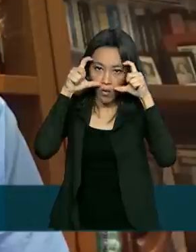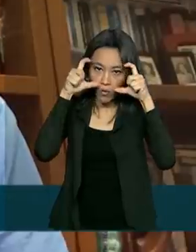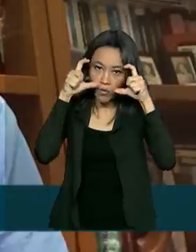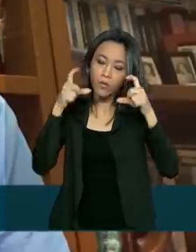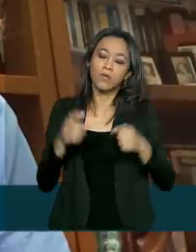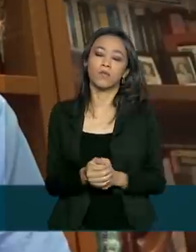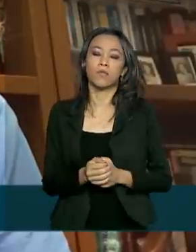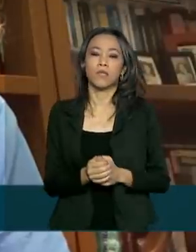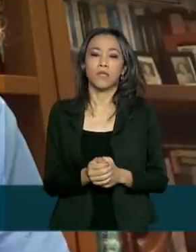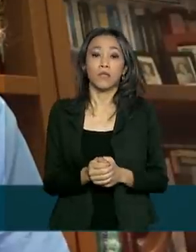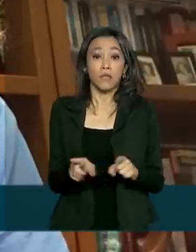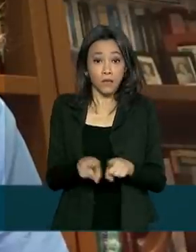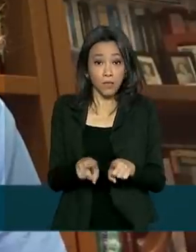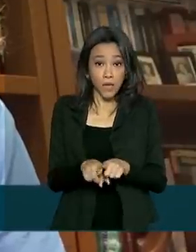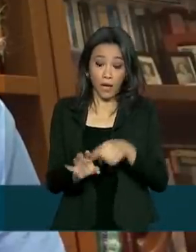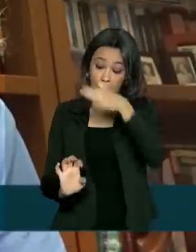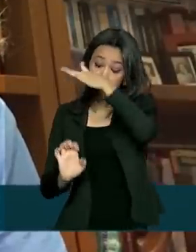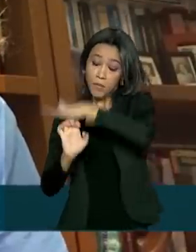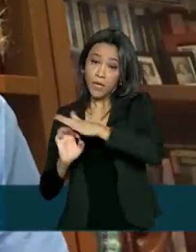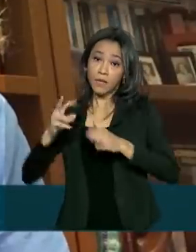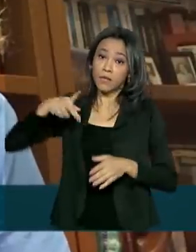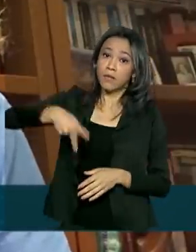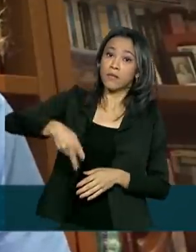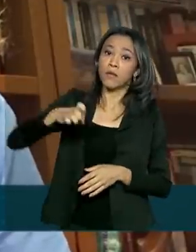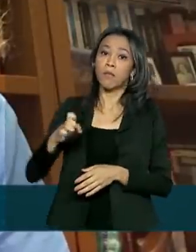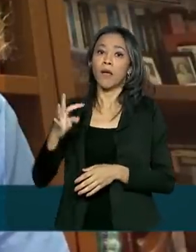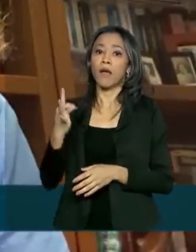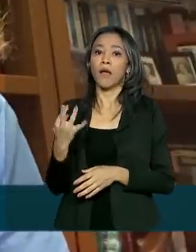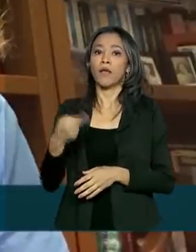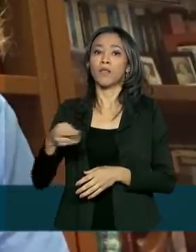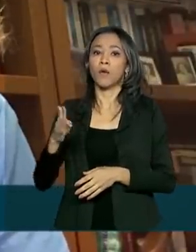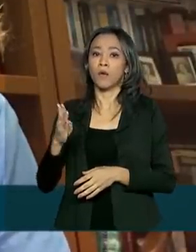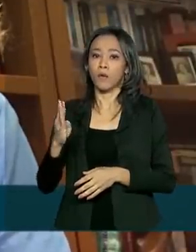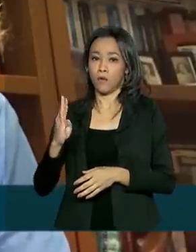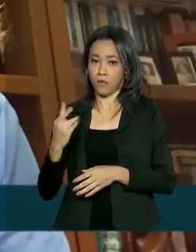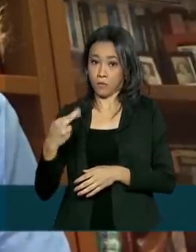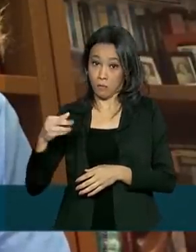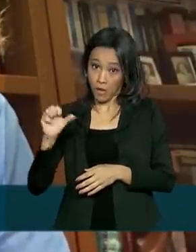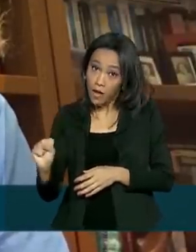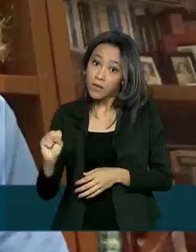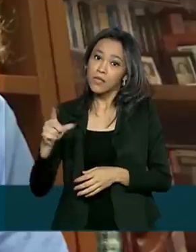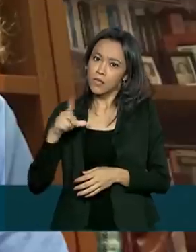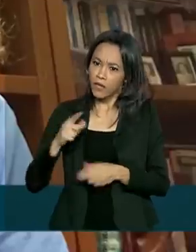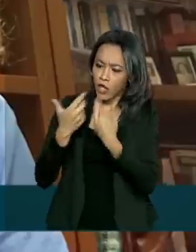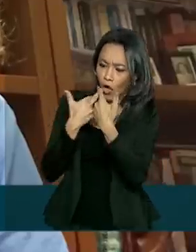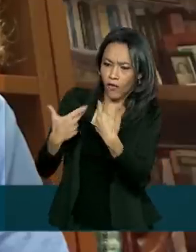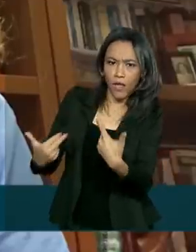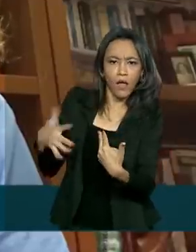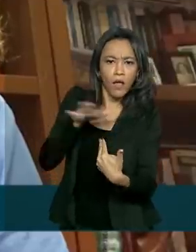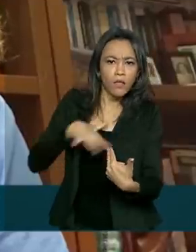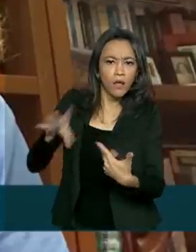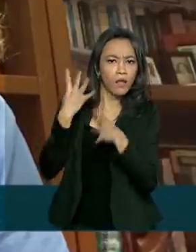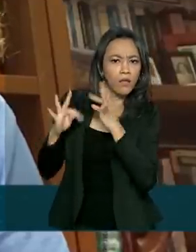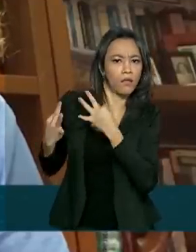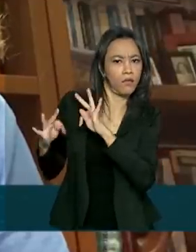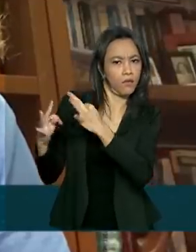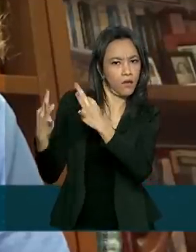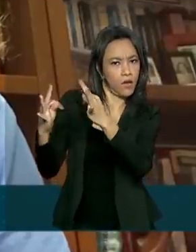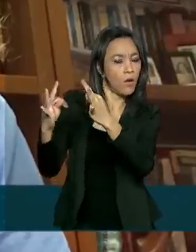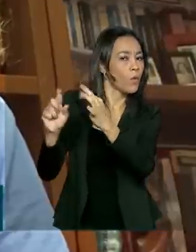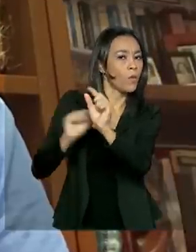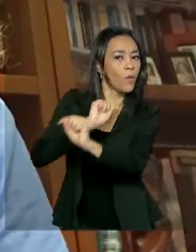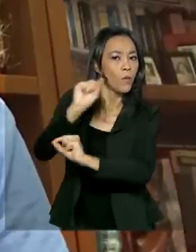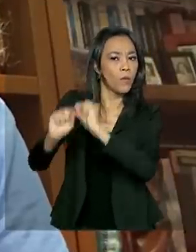Além disso, a Petrobras redirecionou o seu potencial de inovação e estrutura tecnológica para